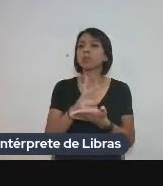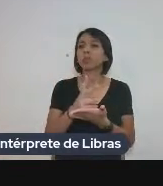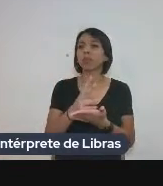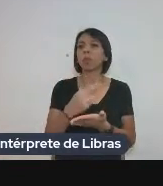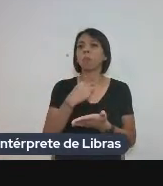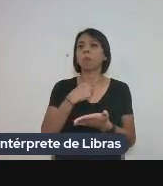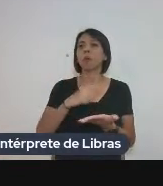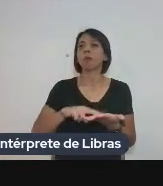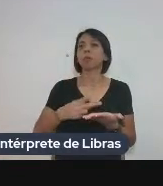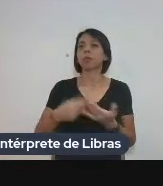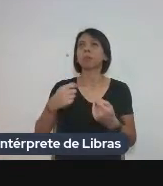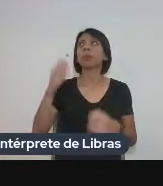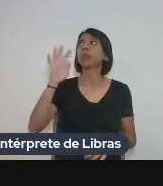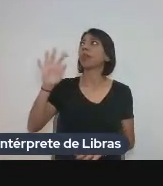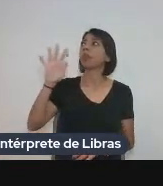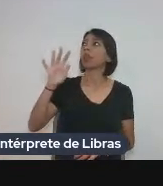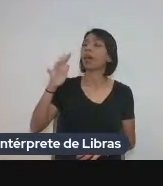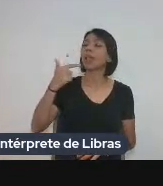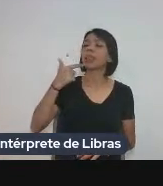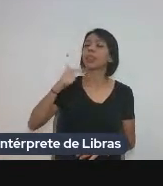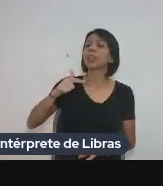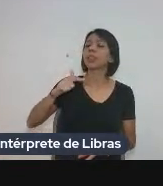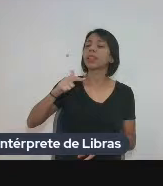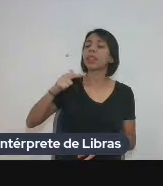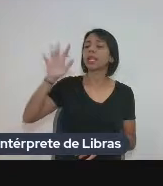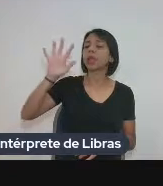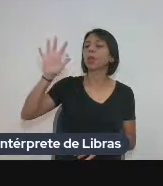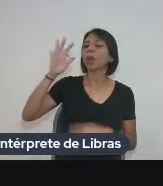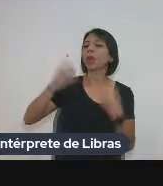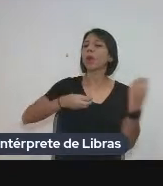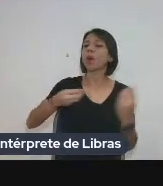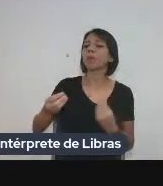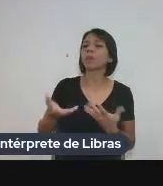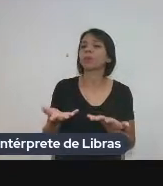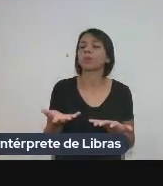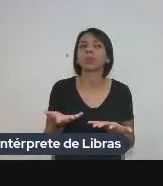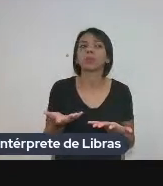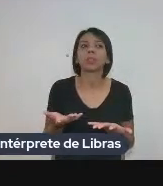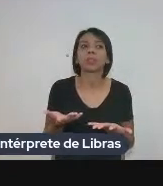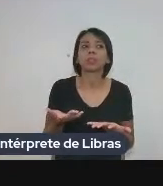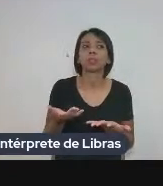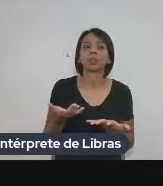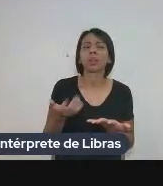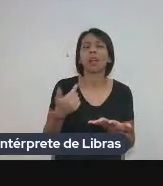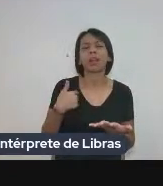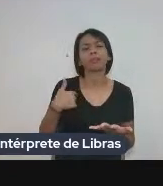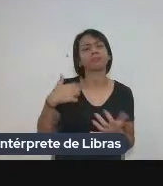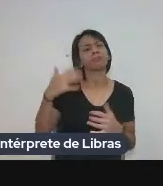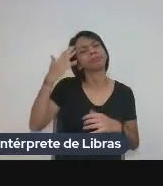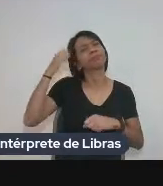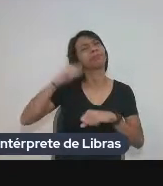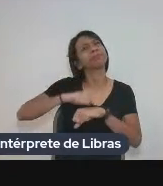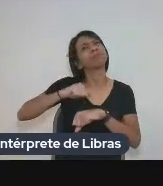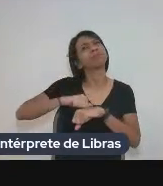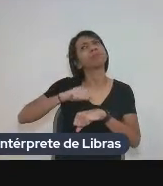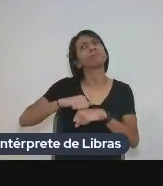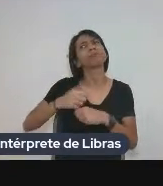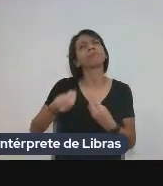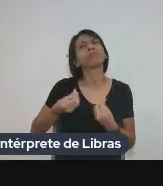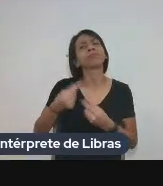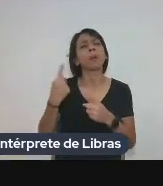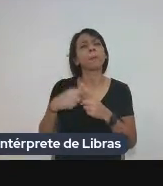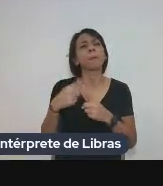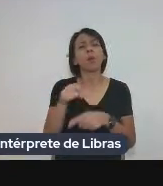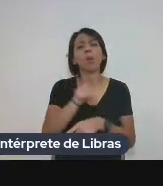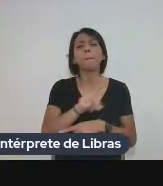traduzir, você deve pensar no idioma que você está aprendendo. Isso, em cima da minha cabeça, gerou meio que um lápis, né? Por que será que os